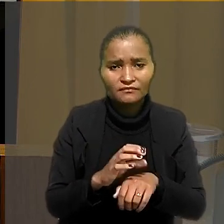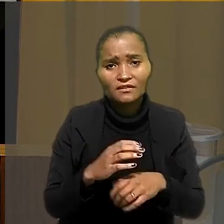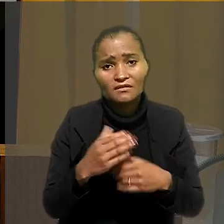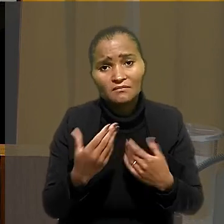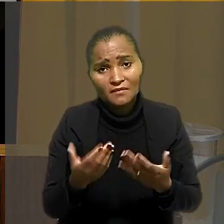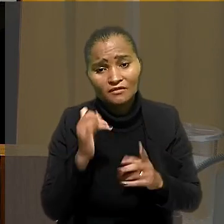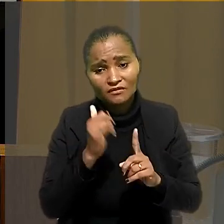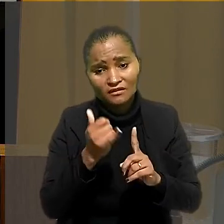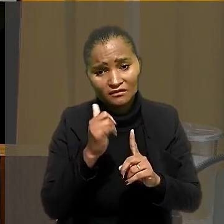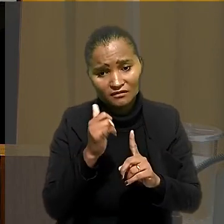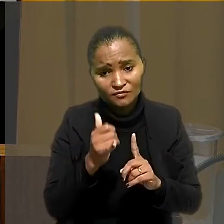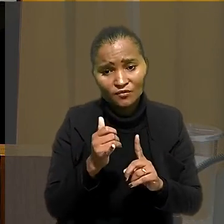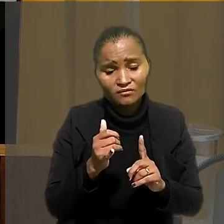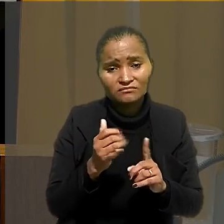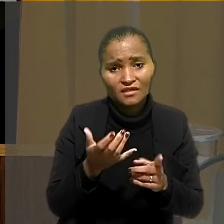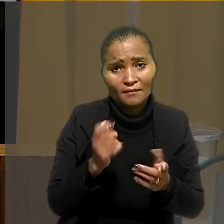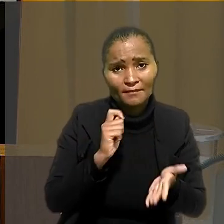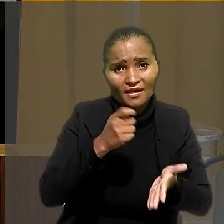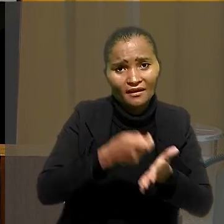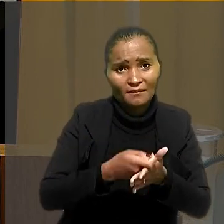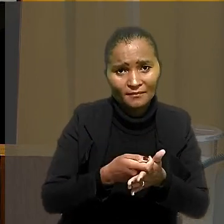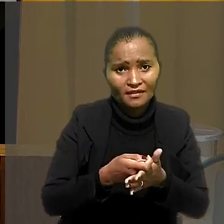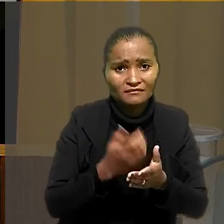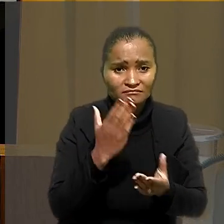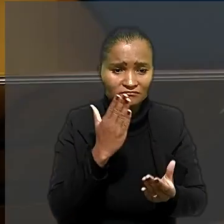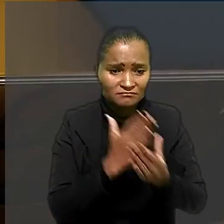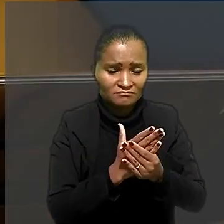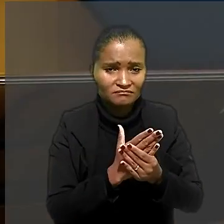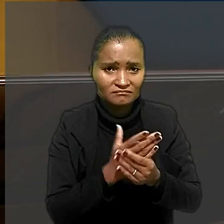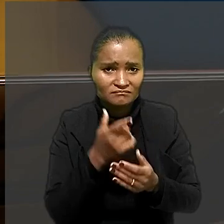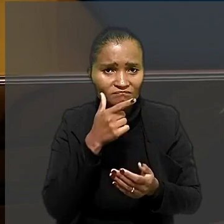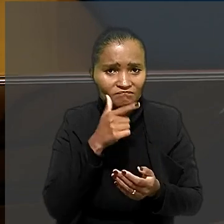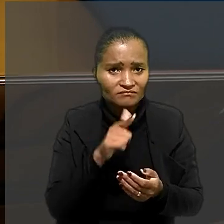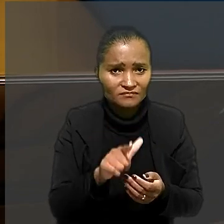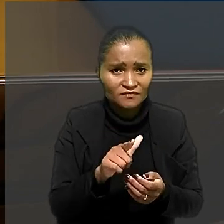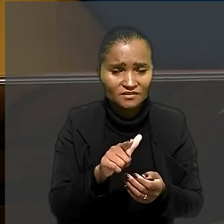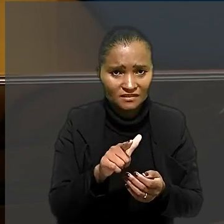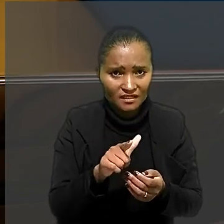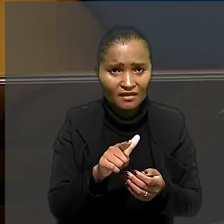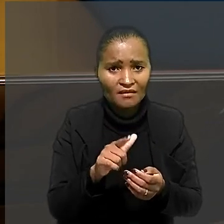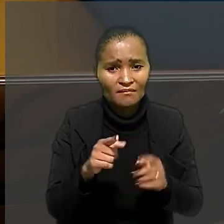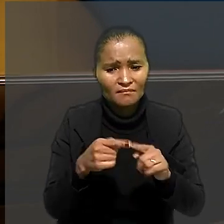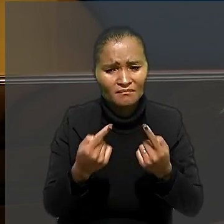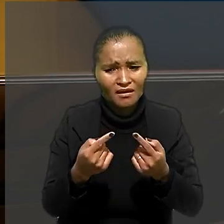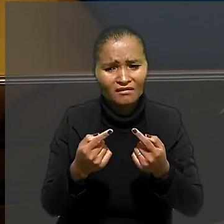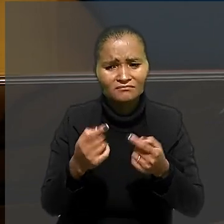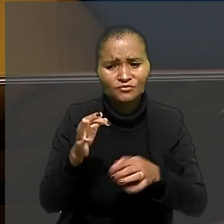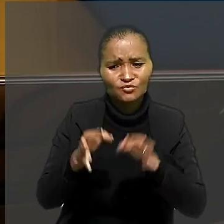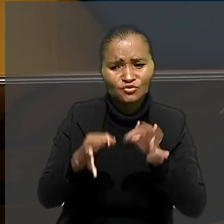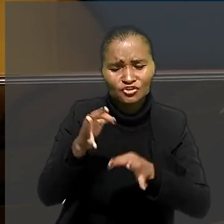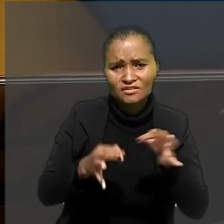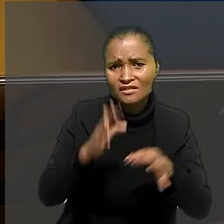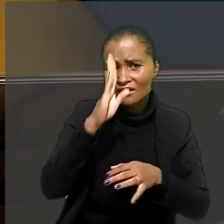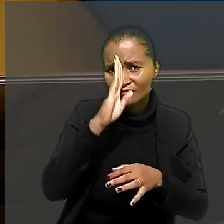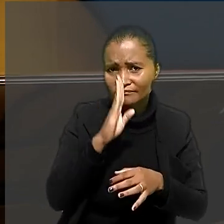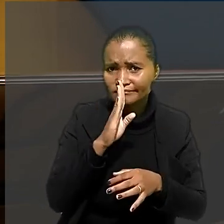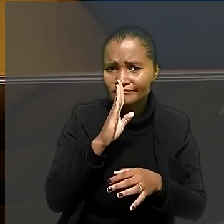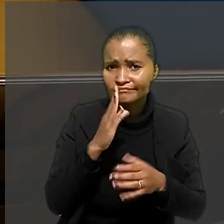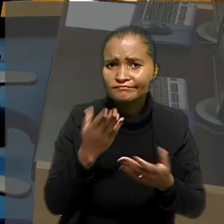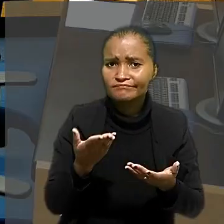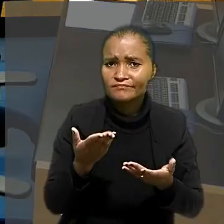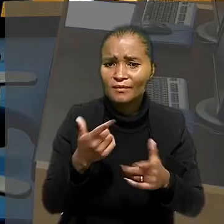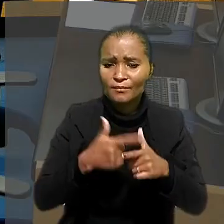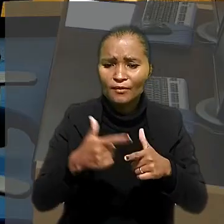da responsabilidade pelo pagamento dos honorários a beneficiários da justiça gratuita compromete de forma significativa os